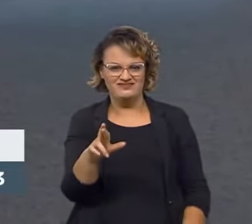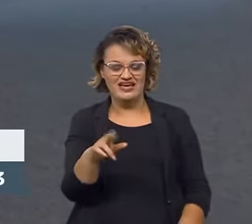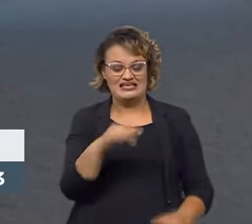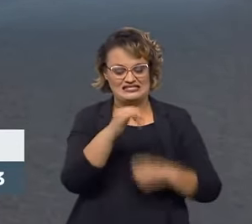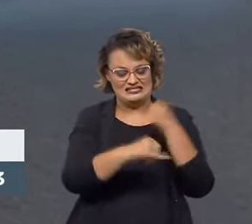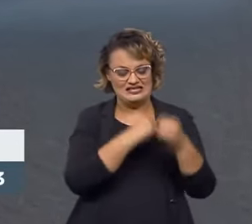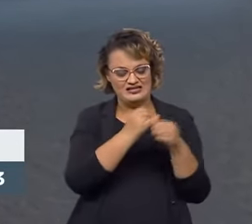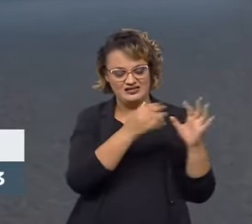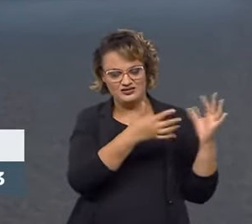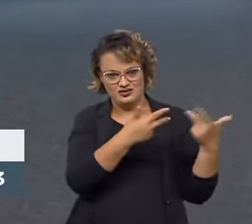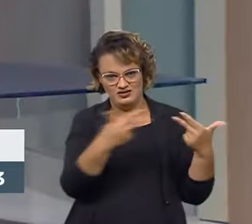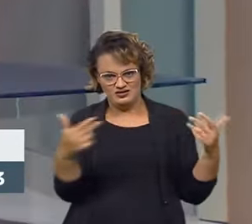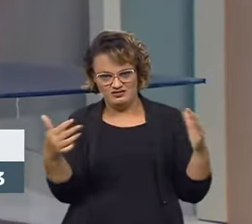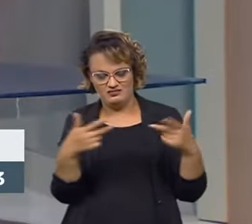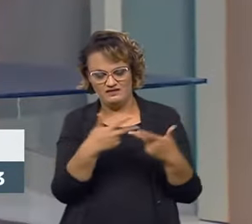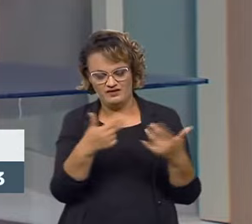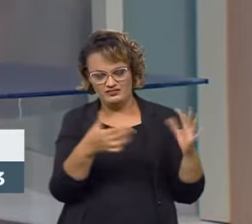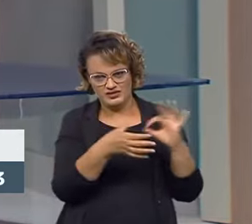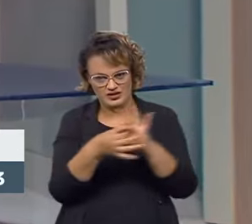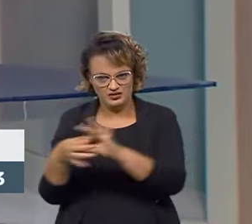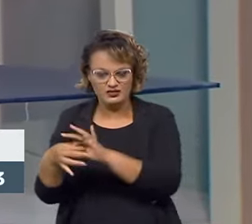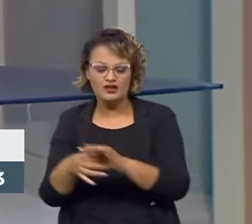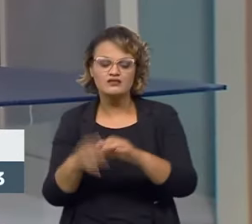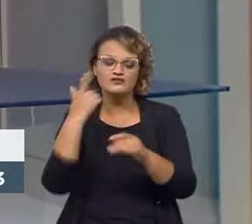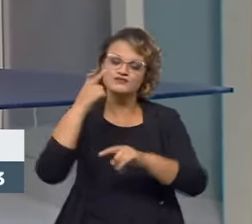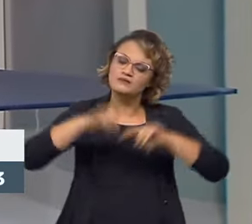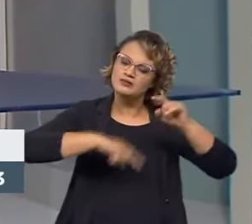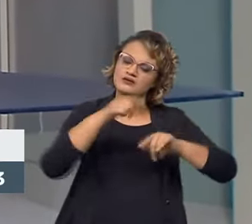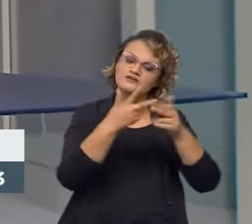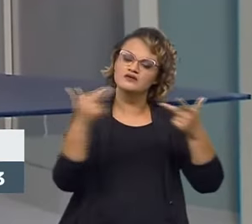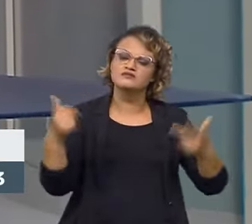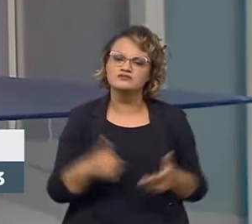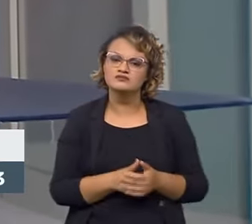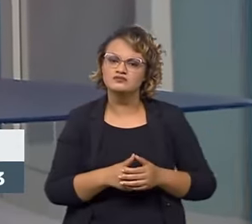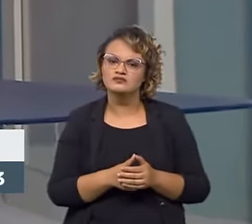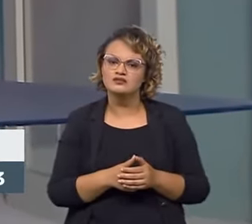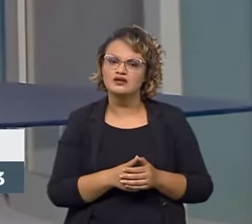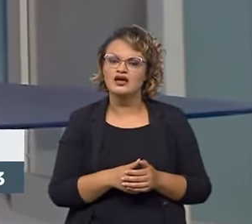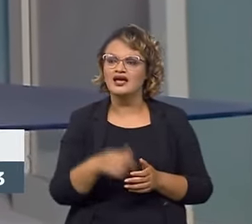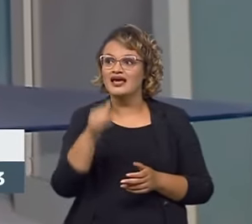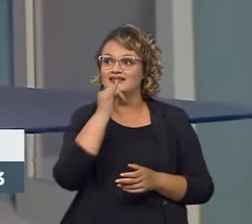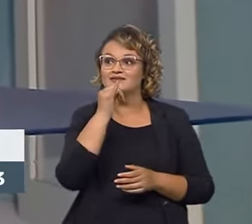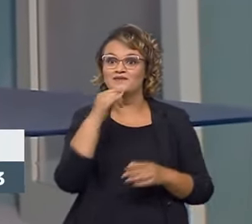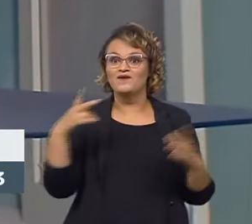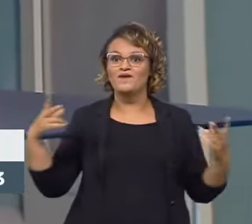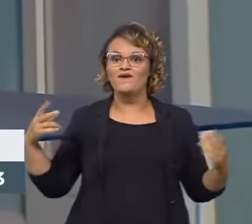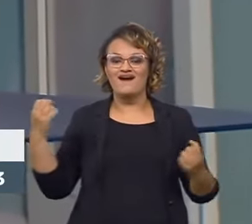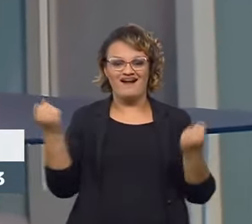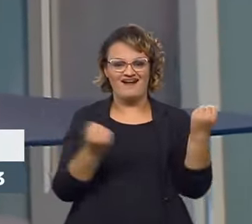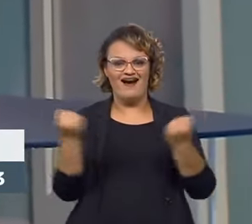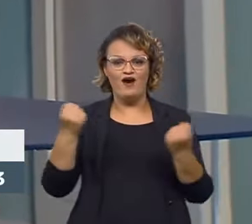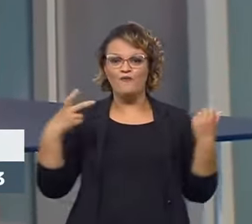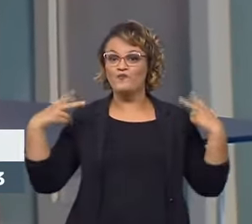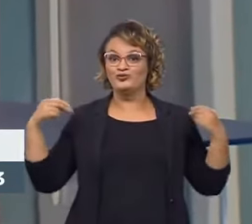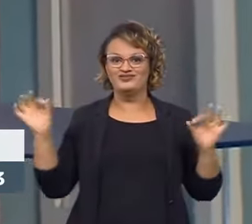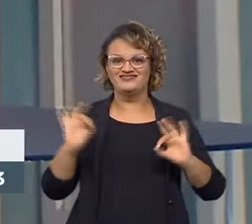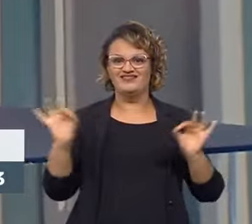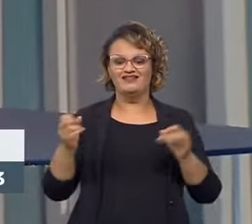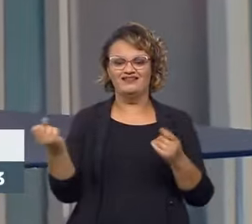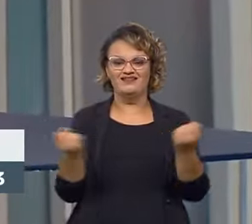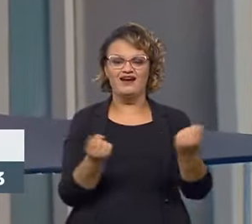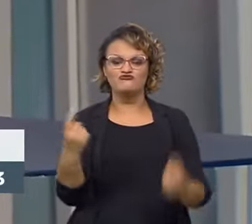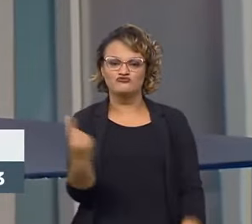fundamental no funcionamento dos vários equipamentos. Nós estamos falando de carro sem motorista. Para esse carro parar na posição